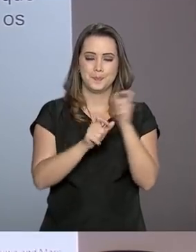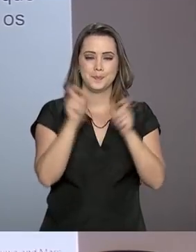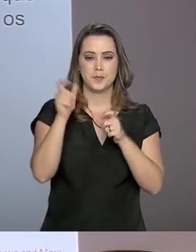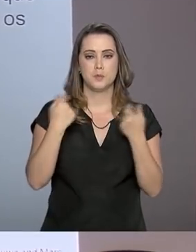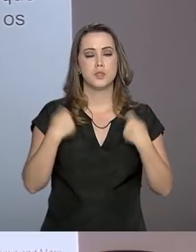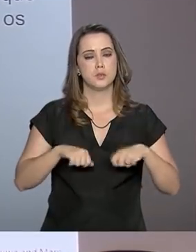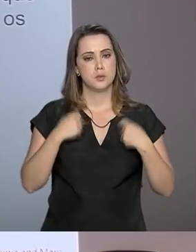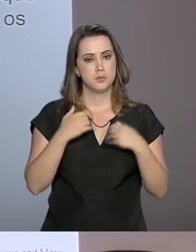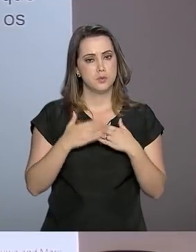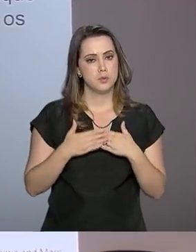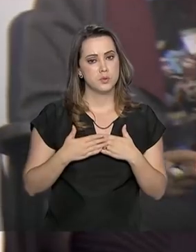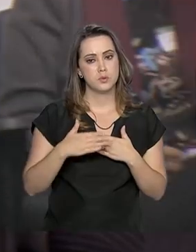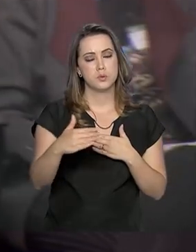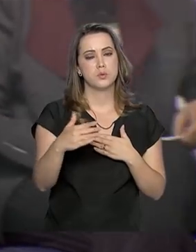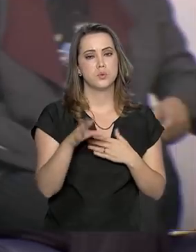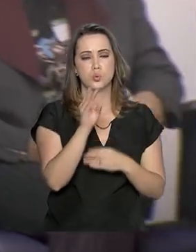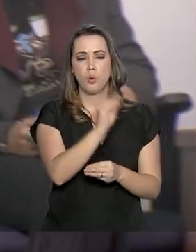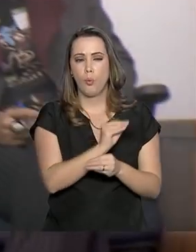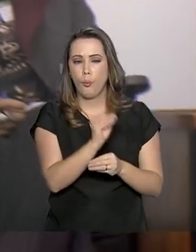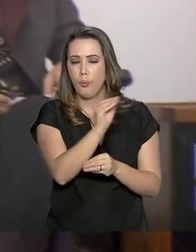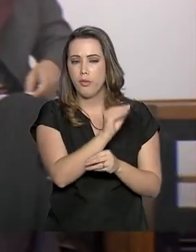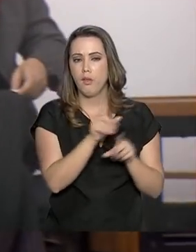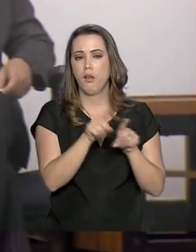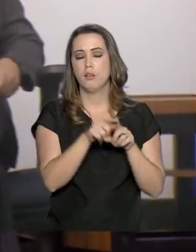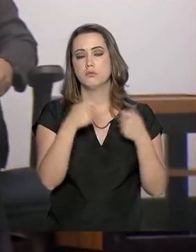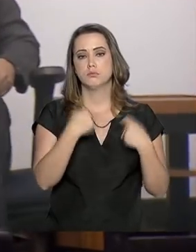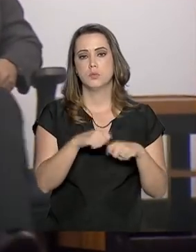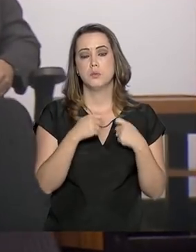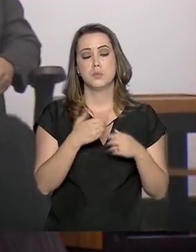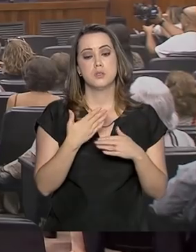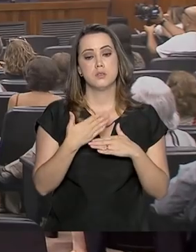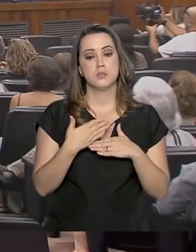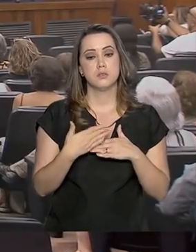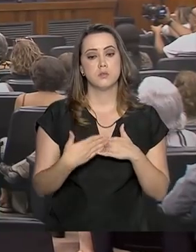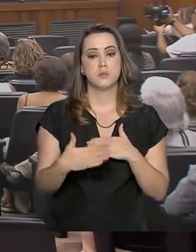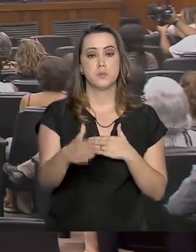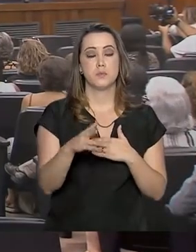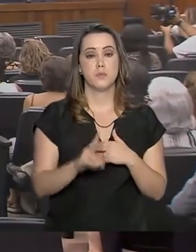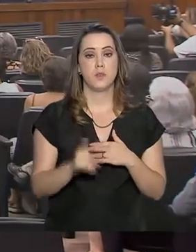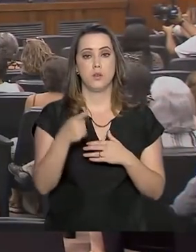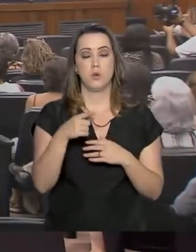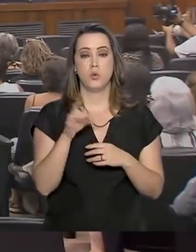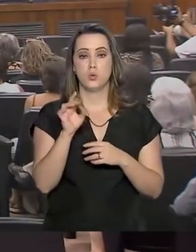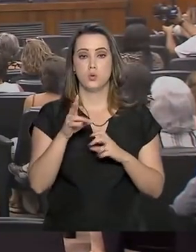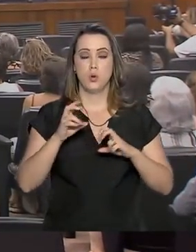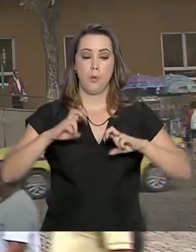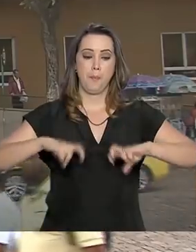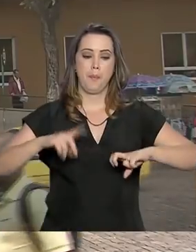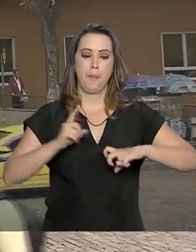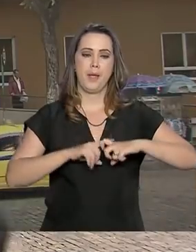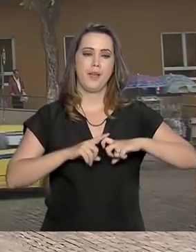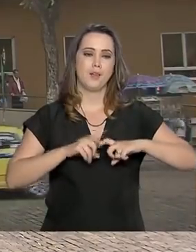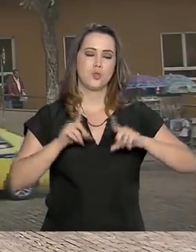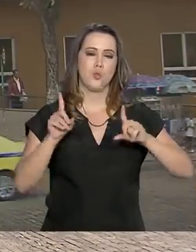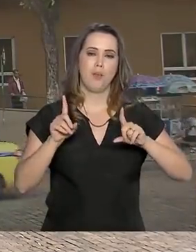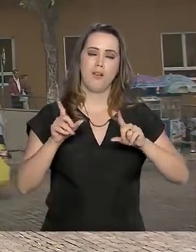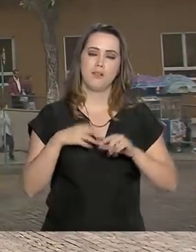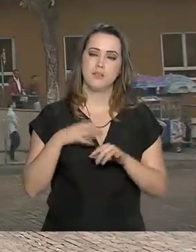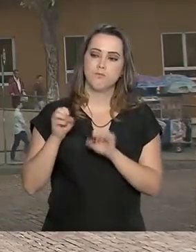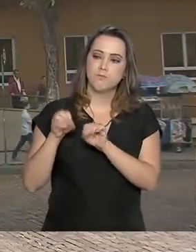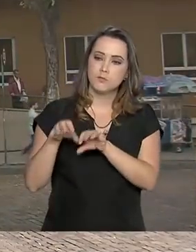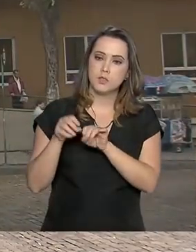precisam continuar recebendo atenção. Eles necessitam manter não só o acompanhamento médico, mas também ter